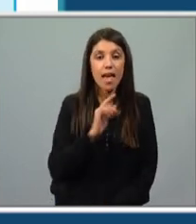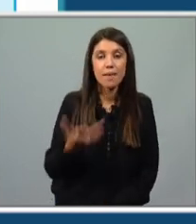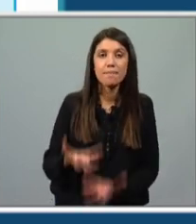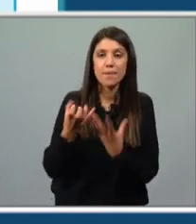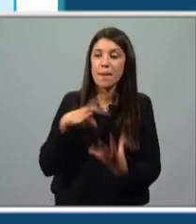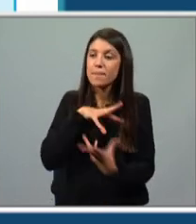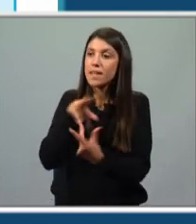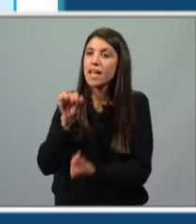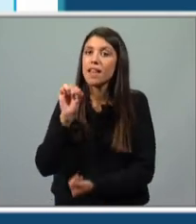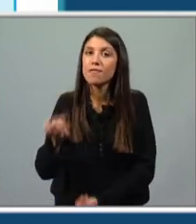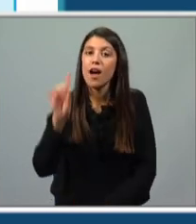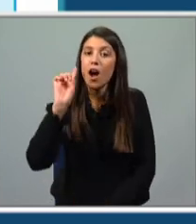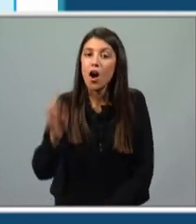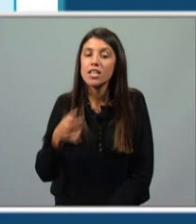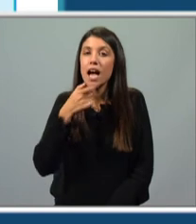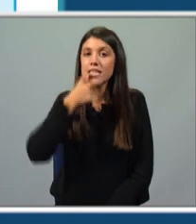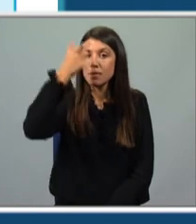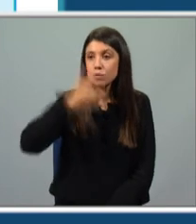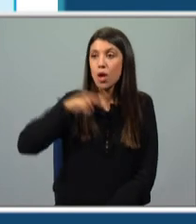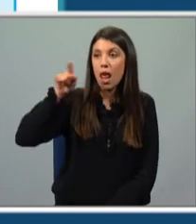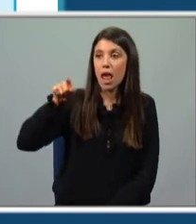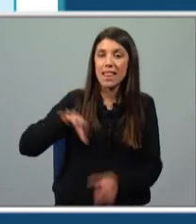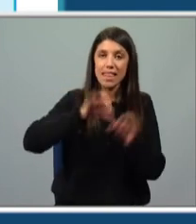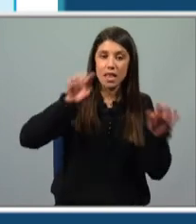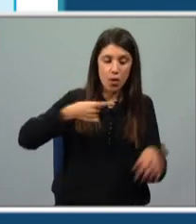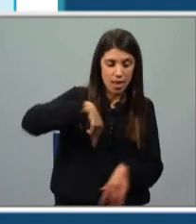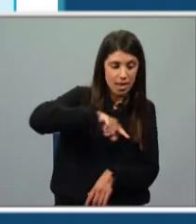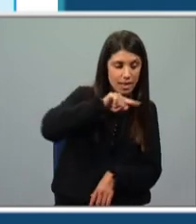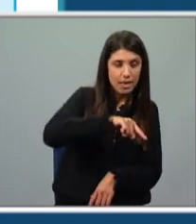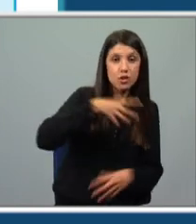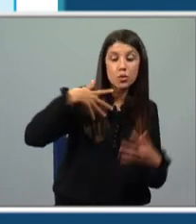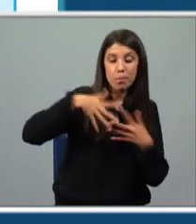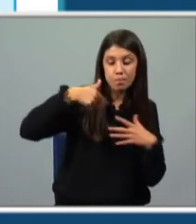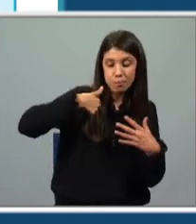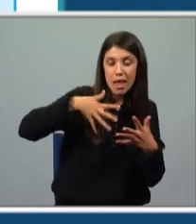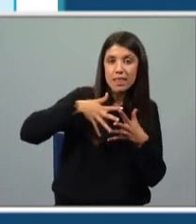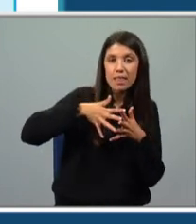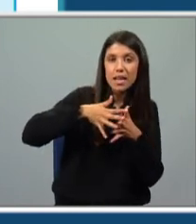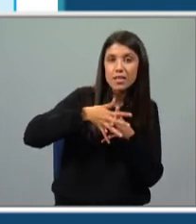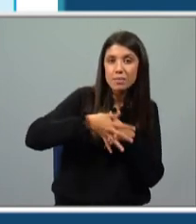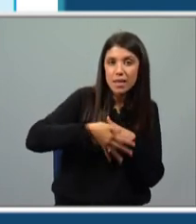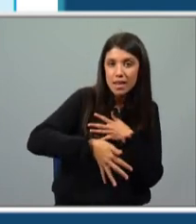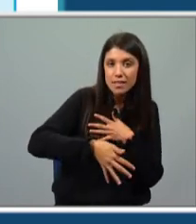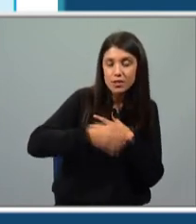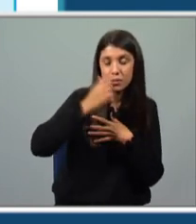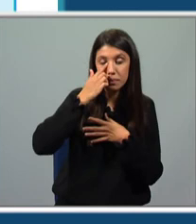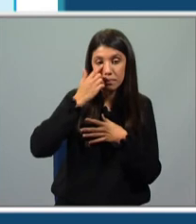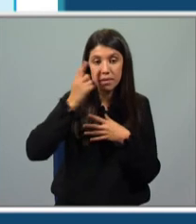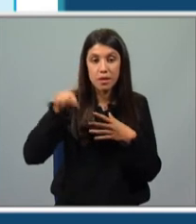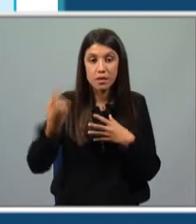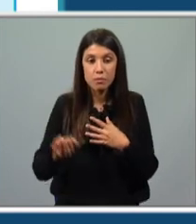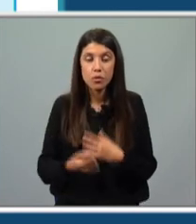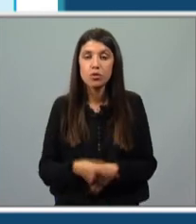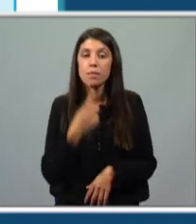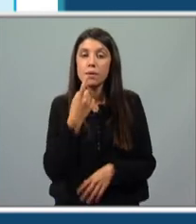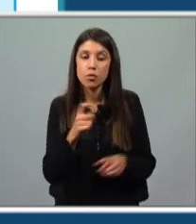como é o planeta e se as pessoas de lá são como eles. Isto é, se são transparentes. Se são iguais. Depois, as outras